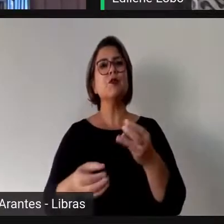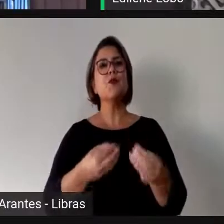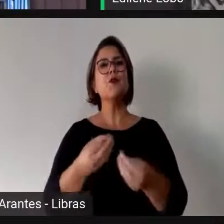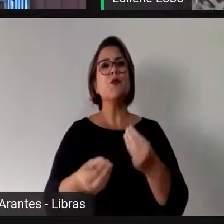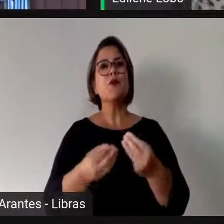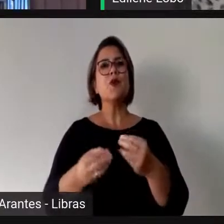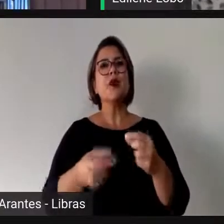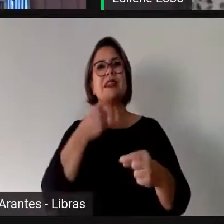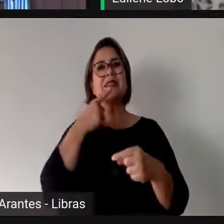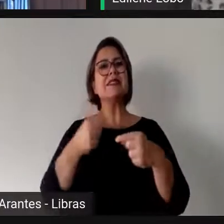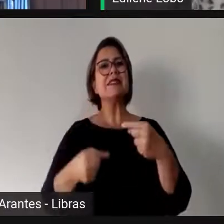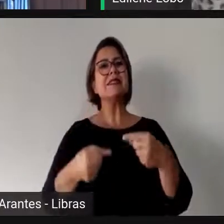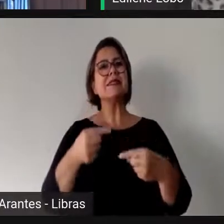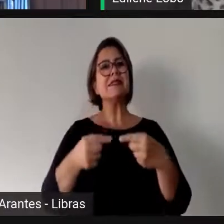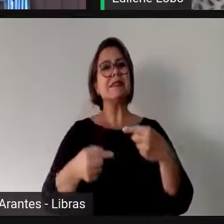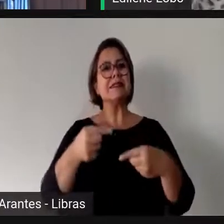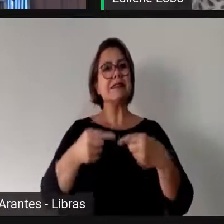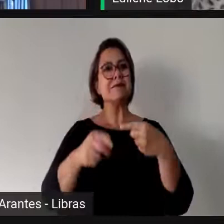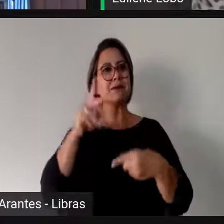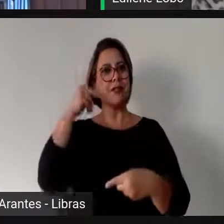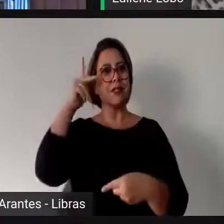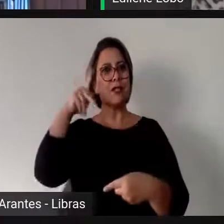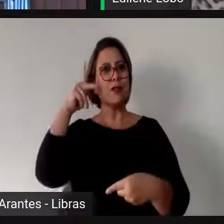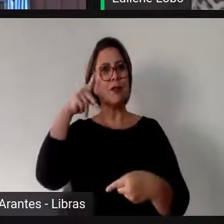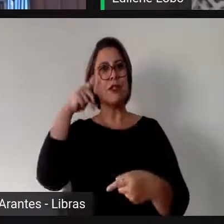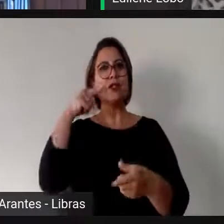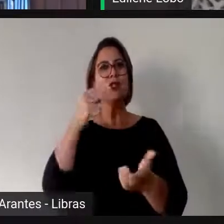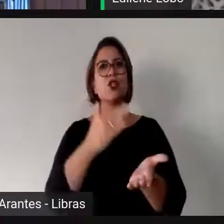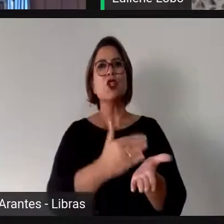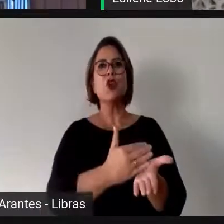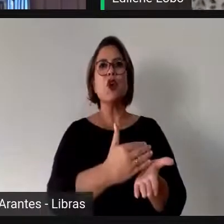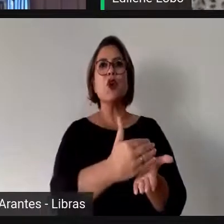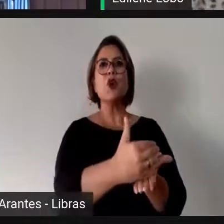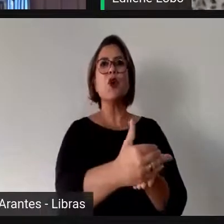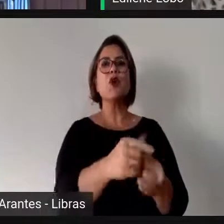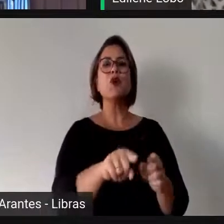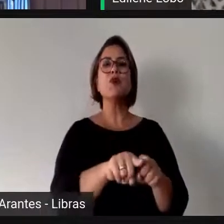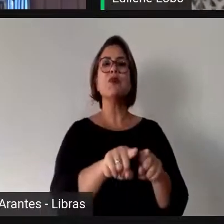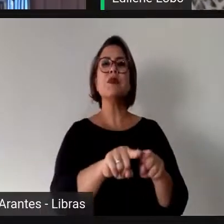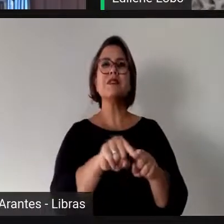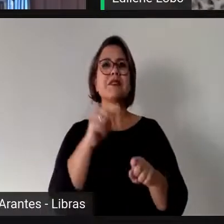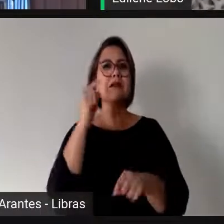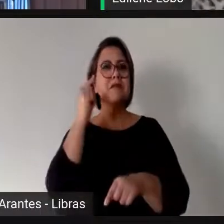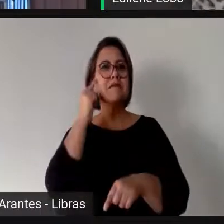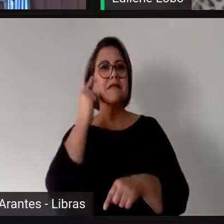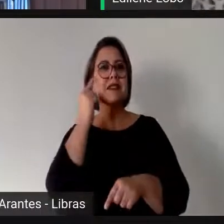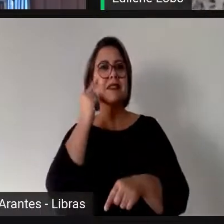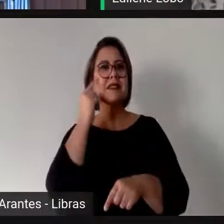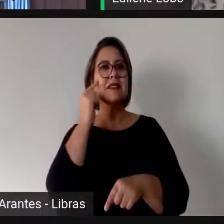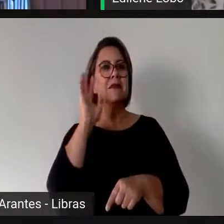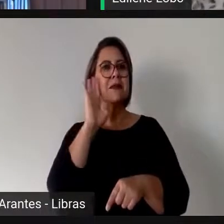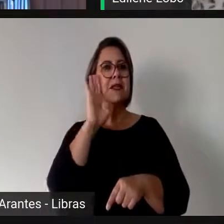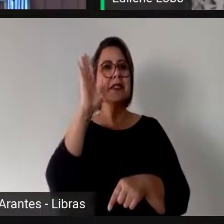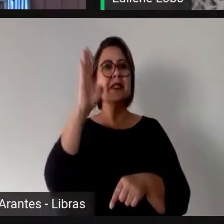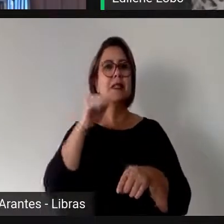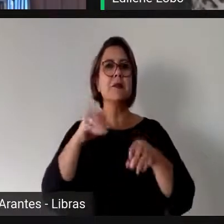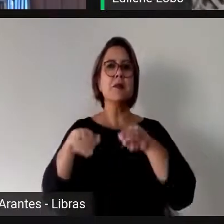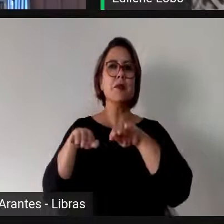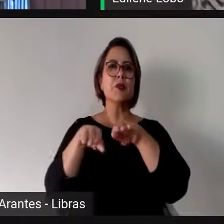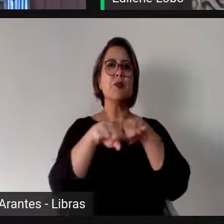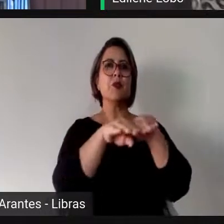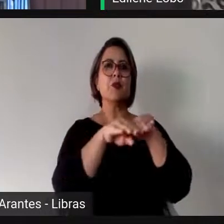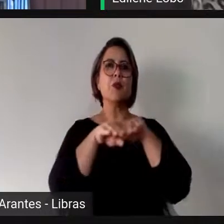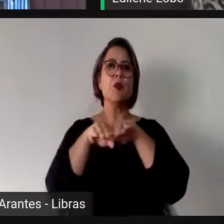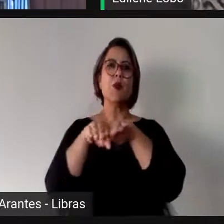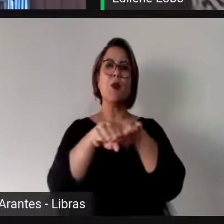política, para que nós possamos começar a falar de uma reconstrução do princípio da igualdade para